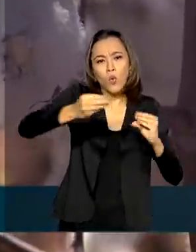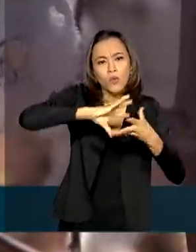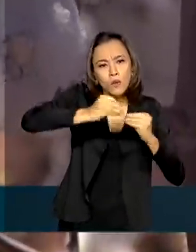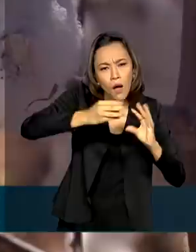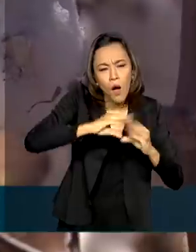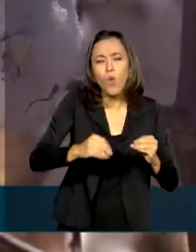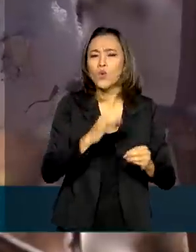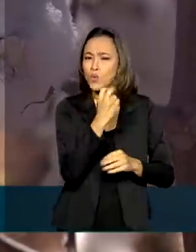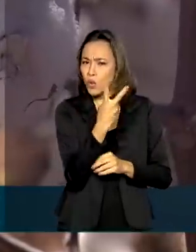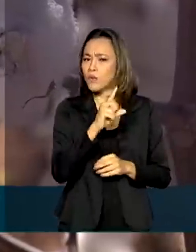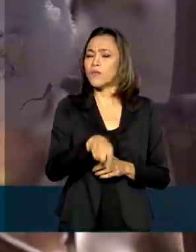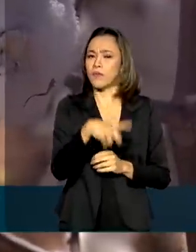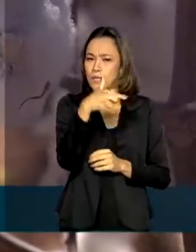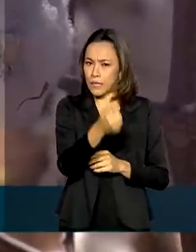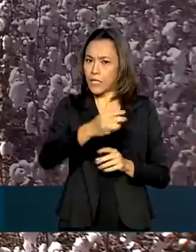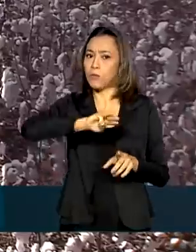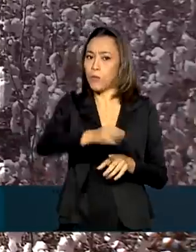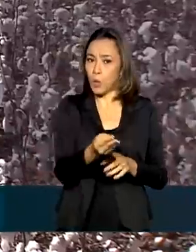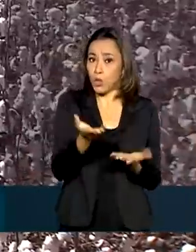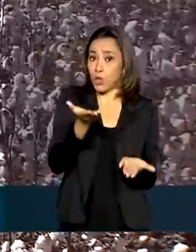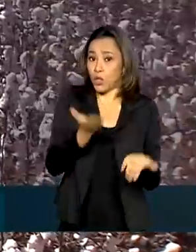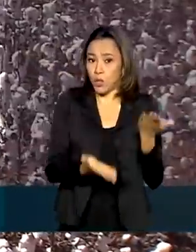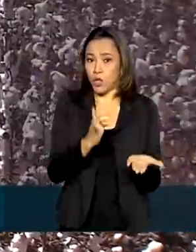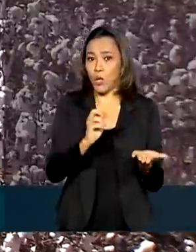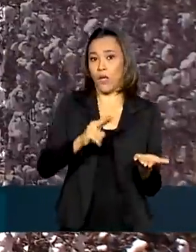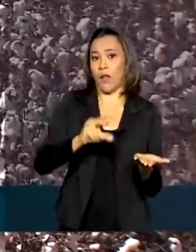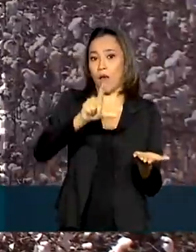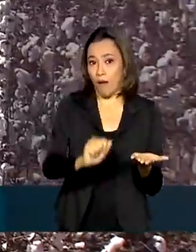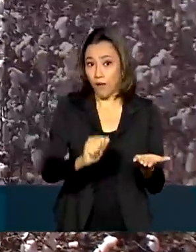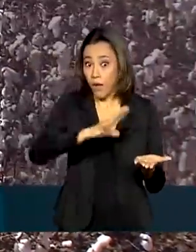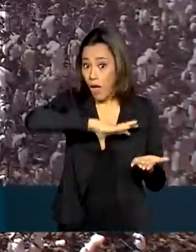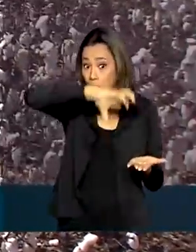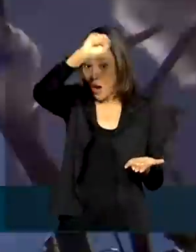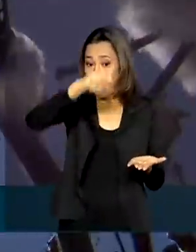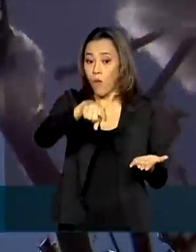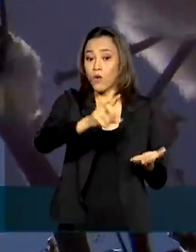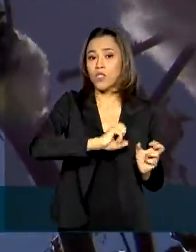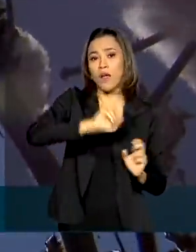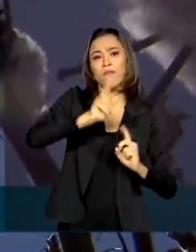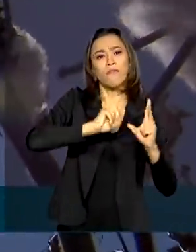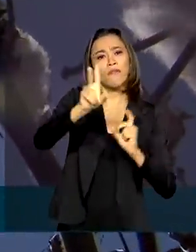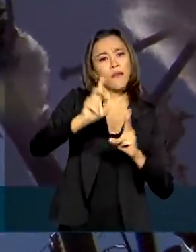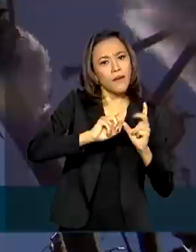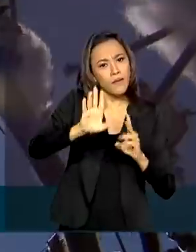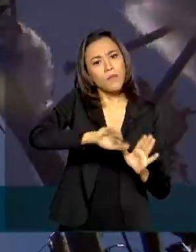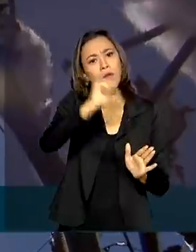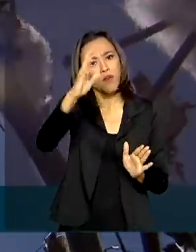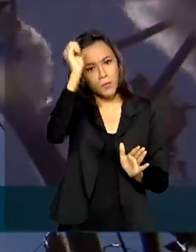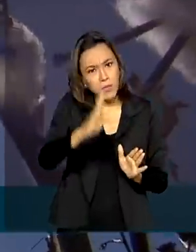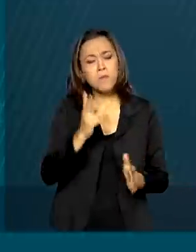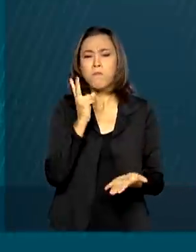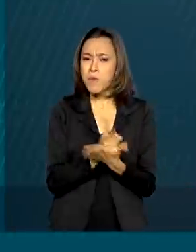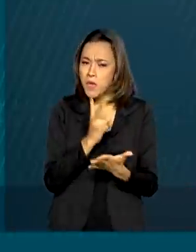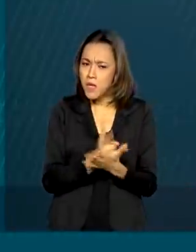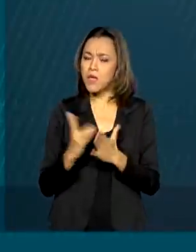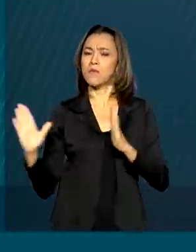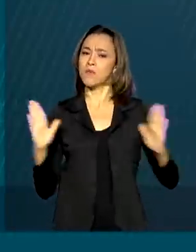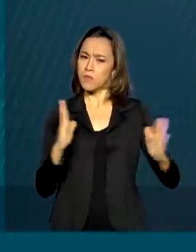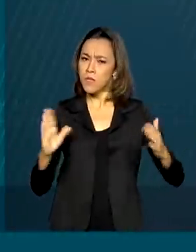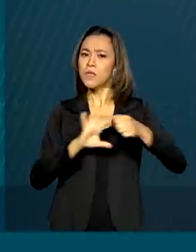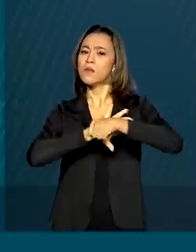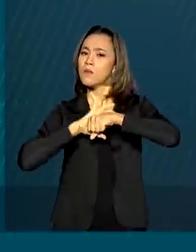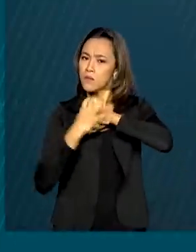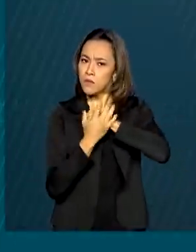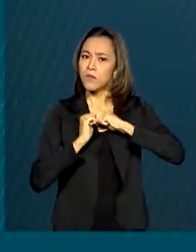a 2,7 milhões de toneladas, com resultado recorde na exportação, mesmo em tempos de pandemia. No início havia